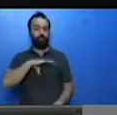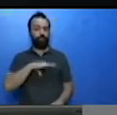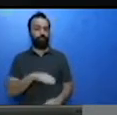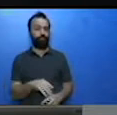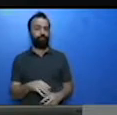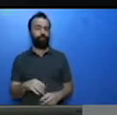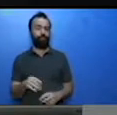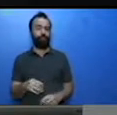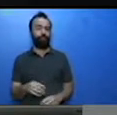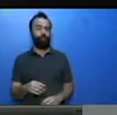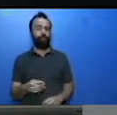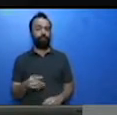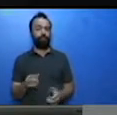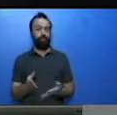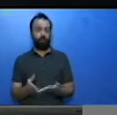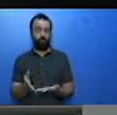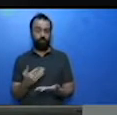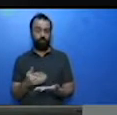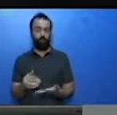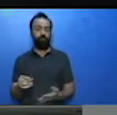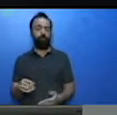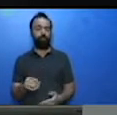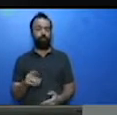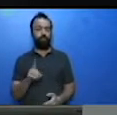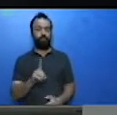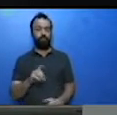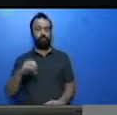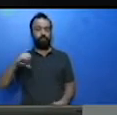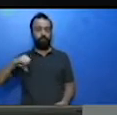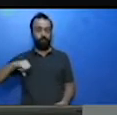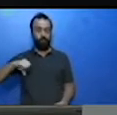19, sobre os porquês, não é mesmo?